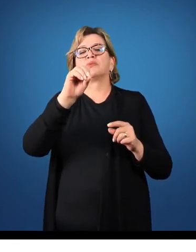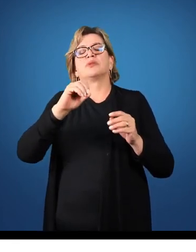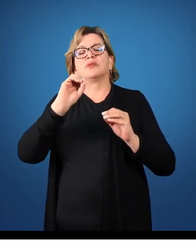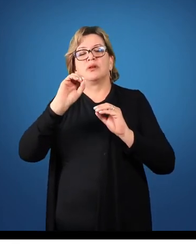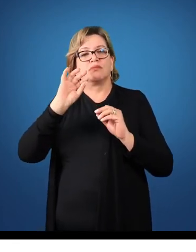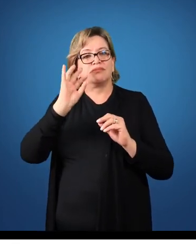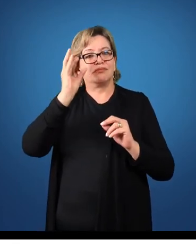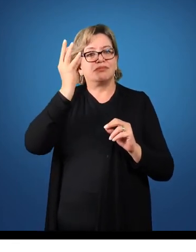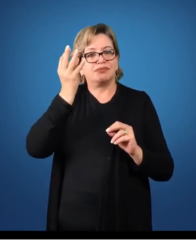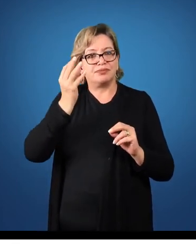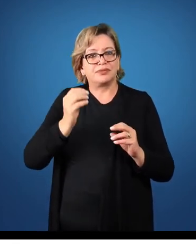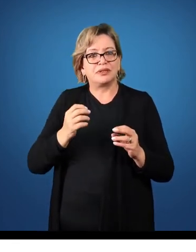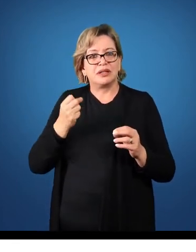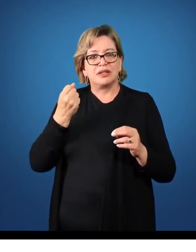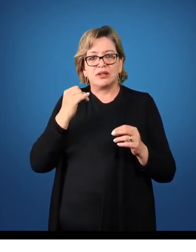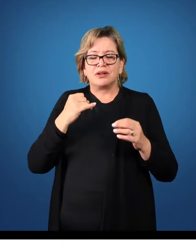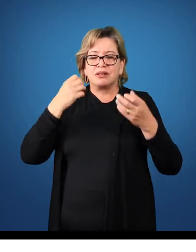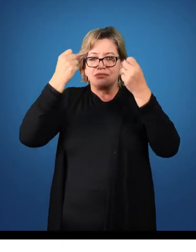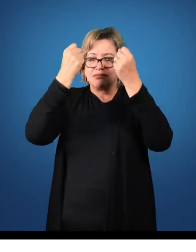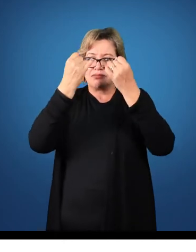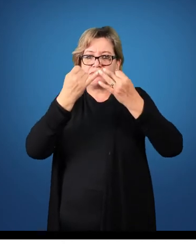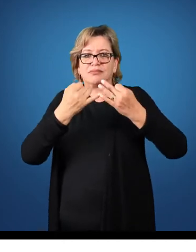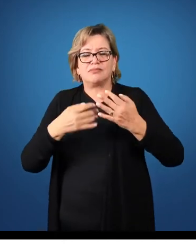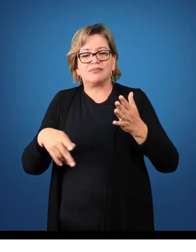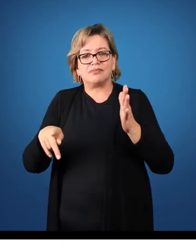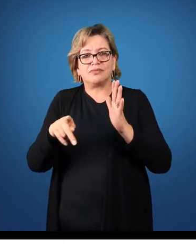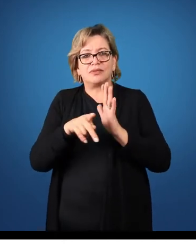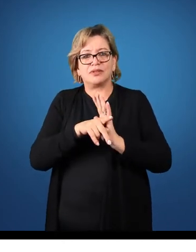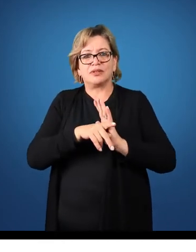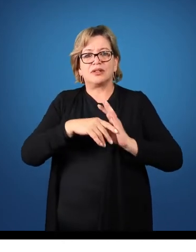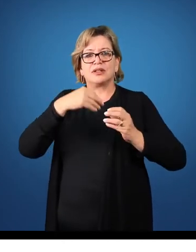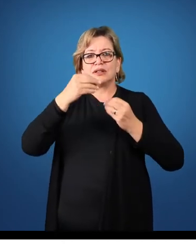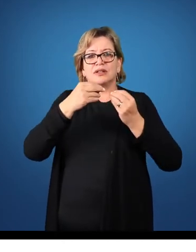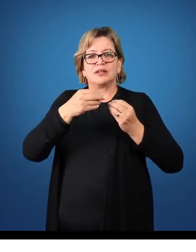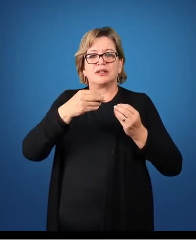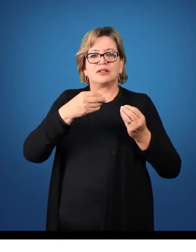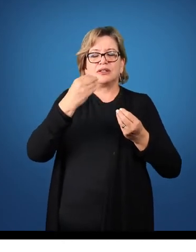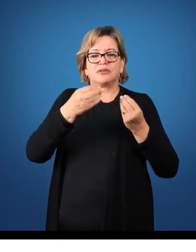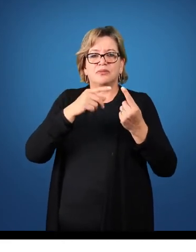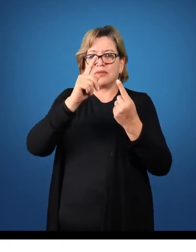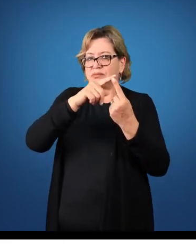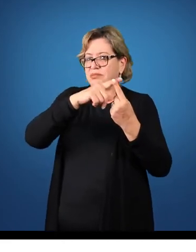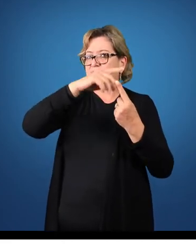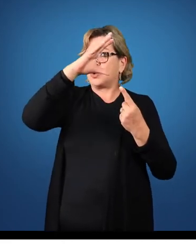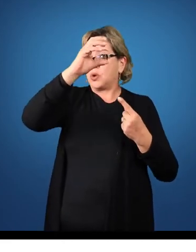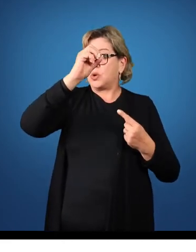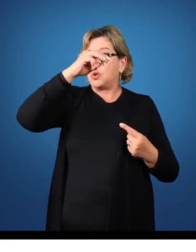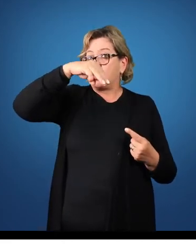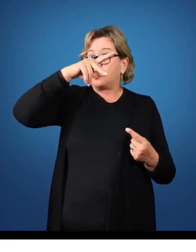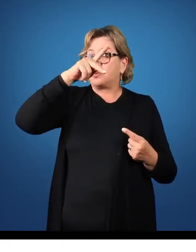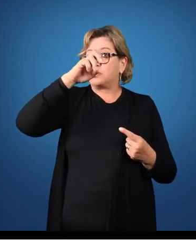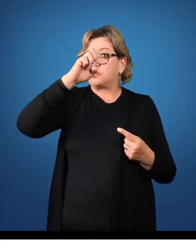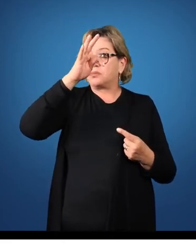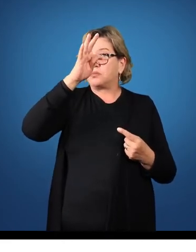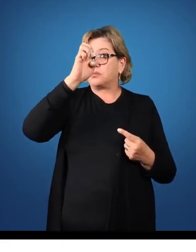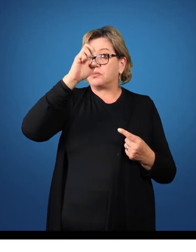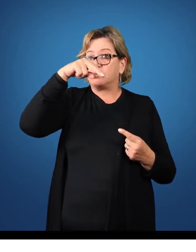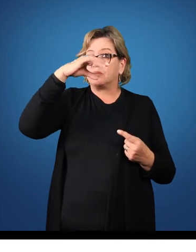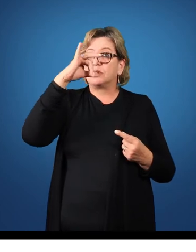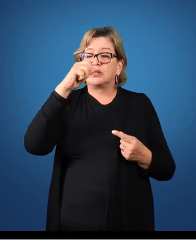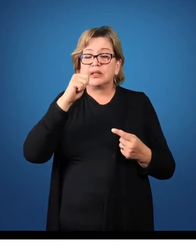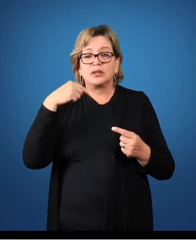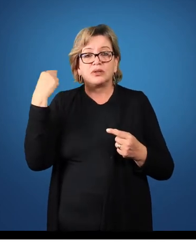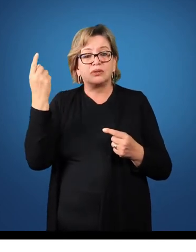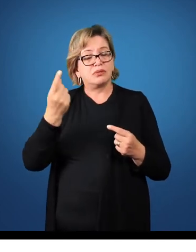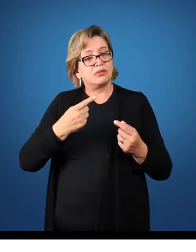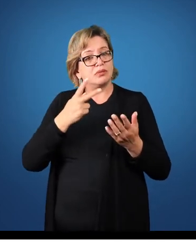Quando nós comentamos sobre regime de competência, o princípio da competência como um todo, a